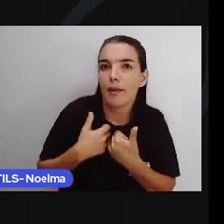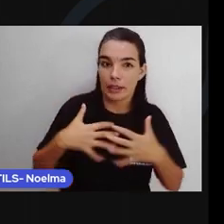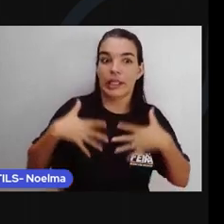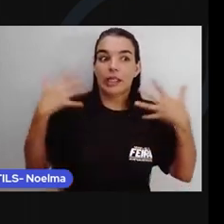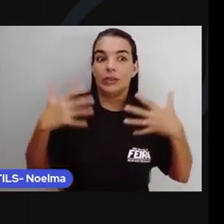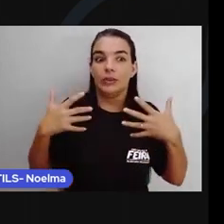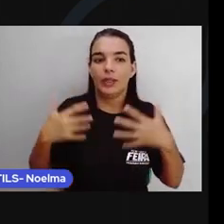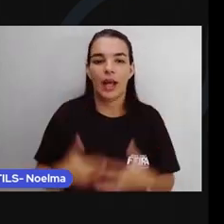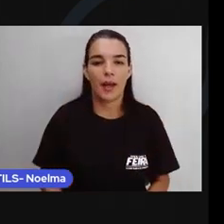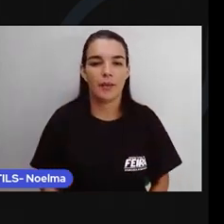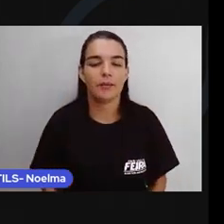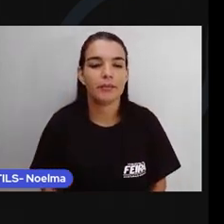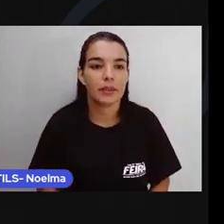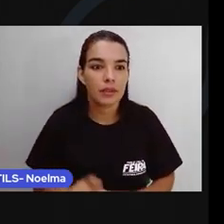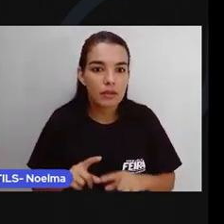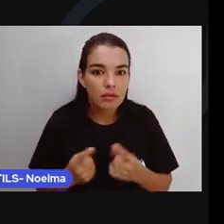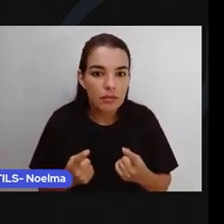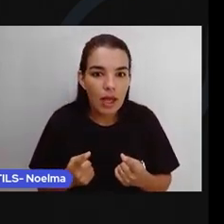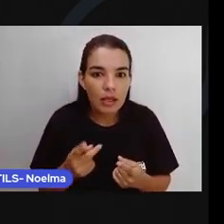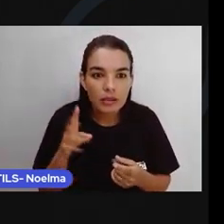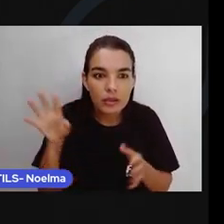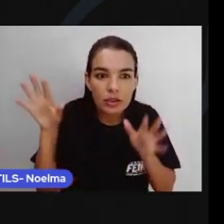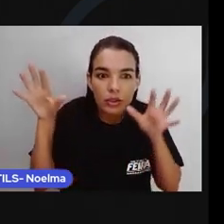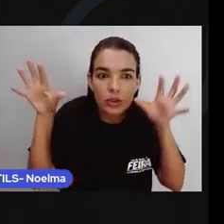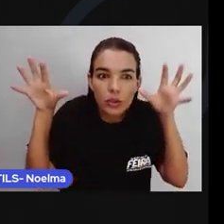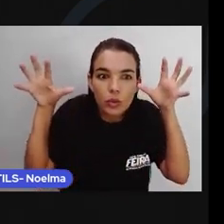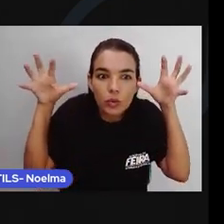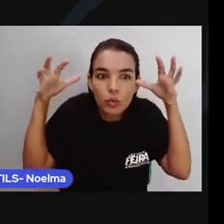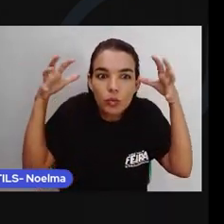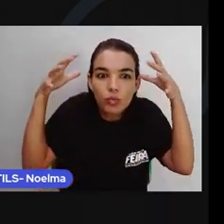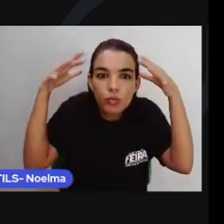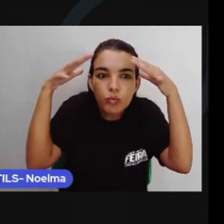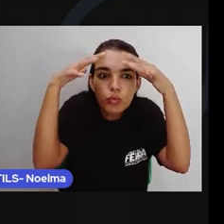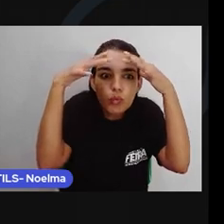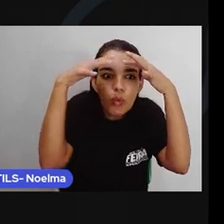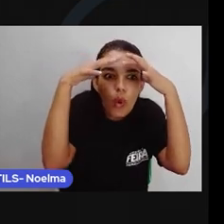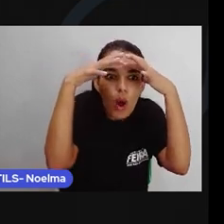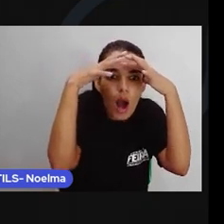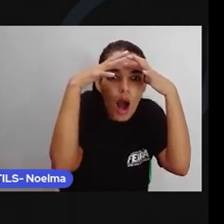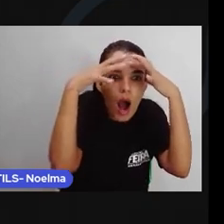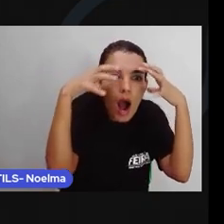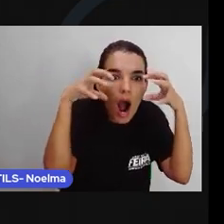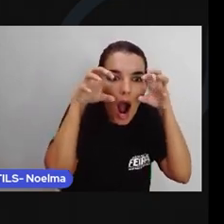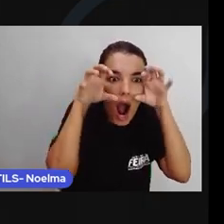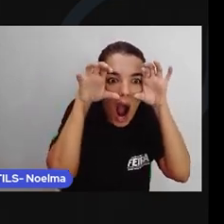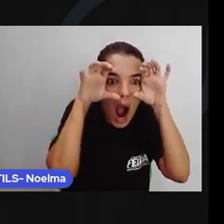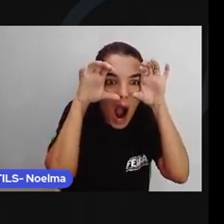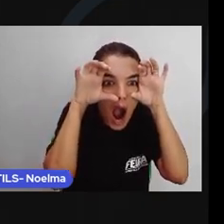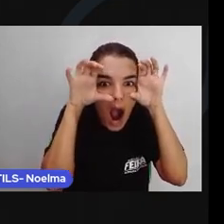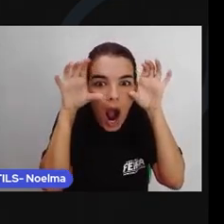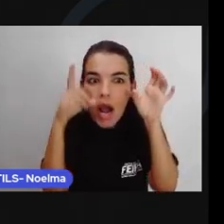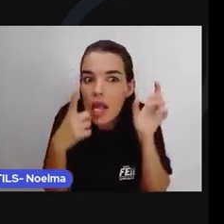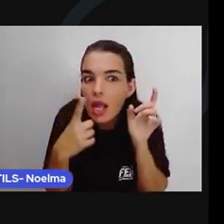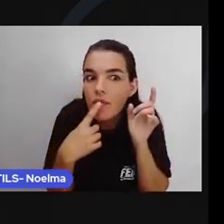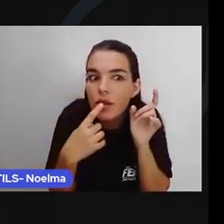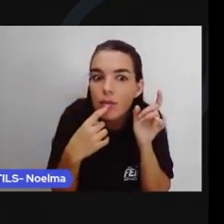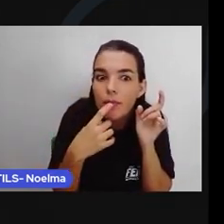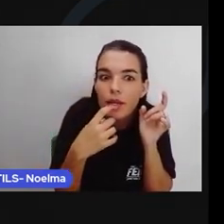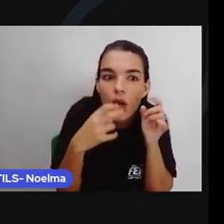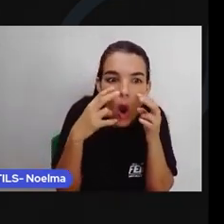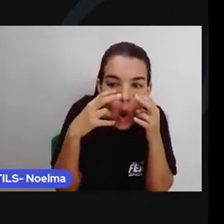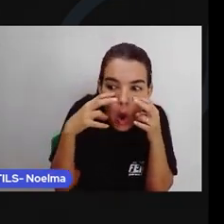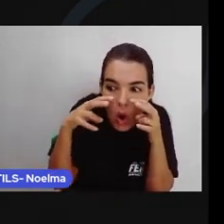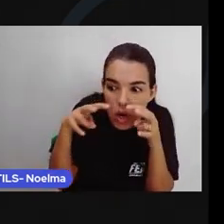Uma sombra de gantesca Assim de olhos framejante Olhava os